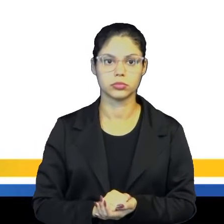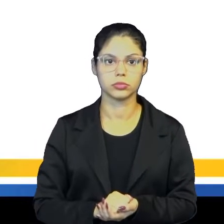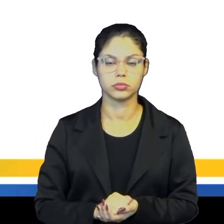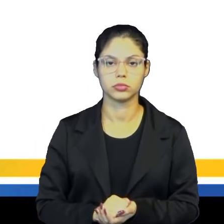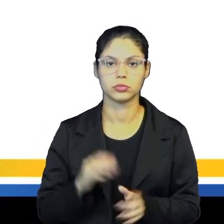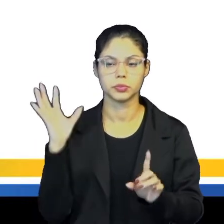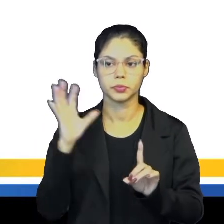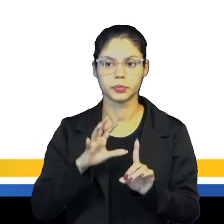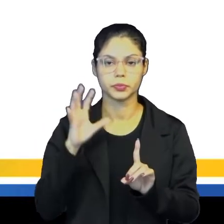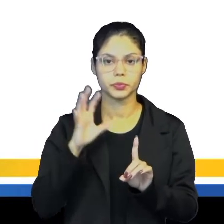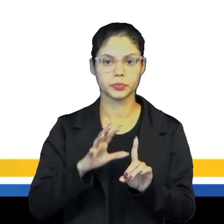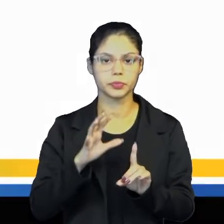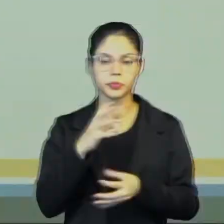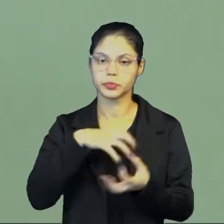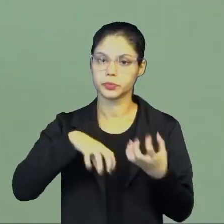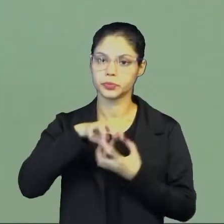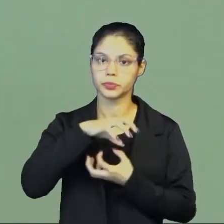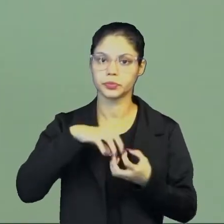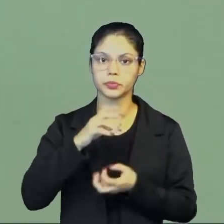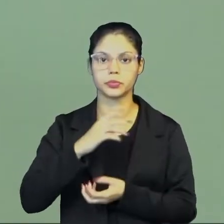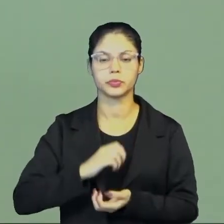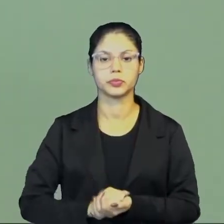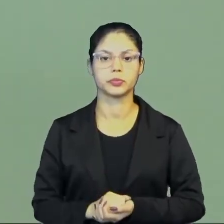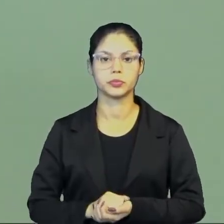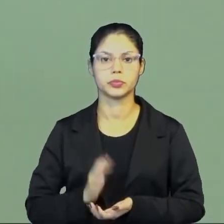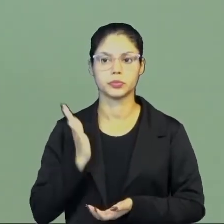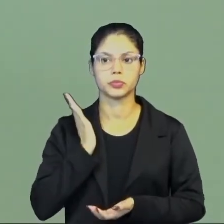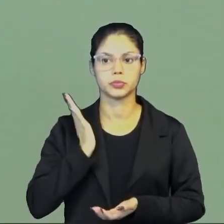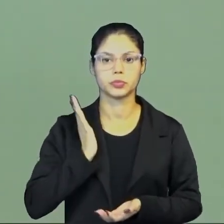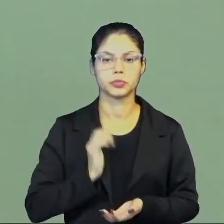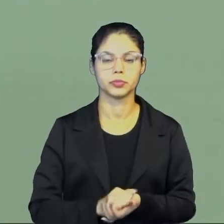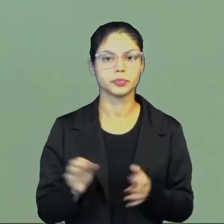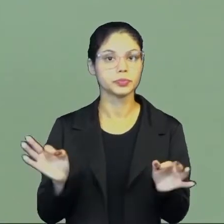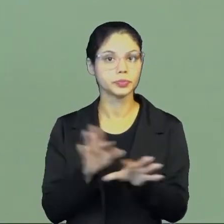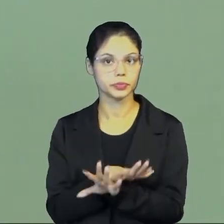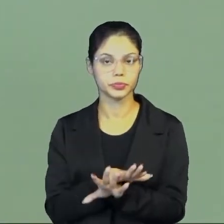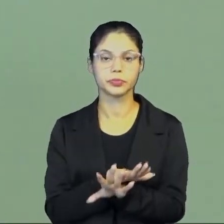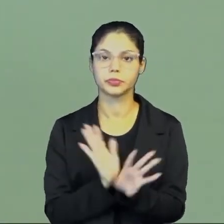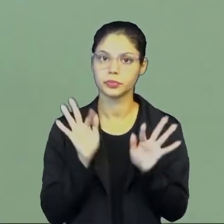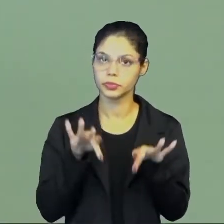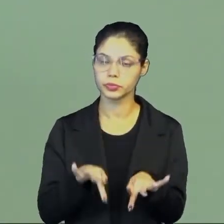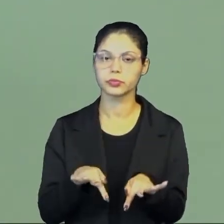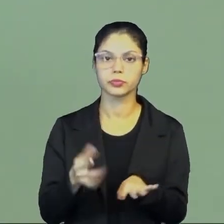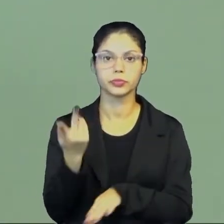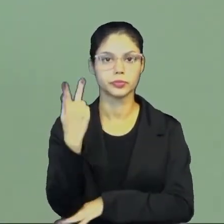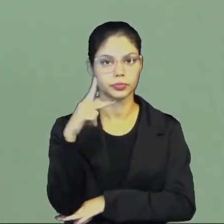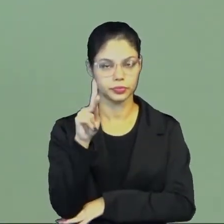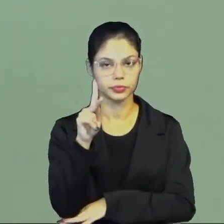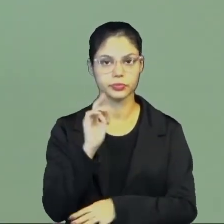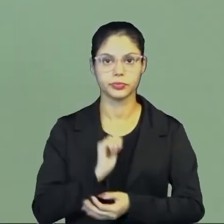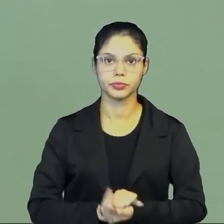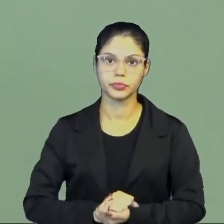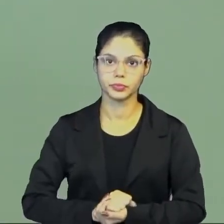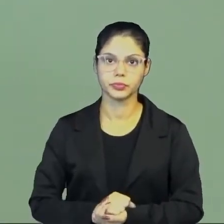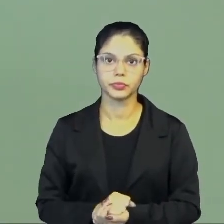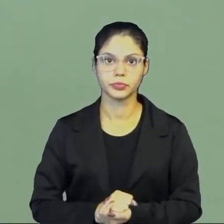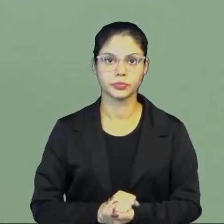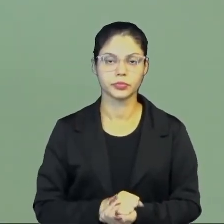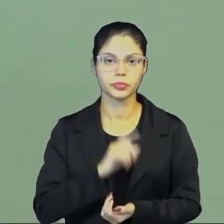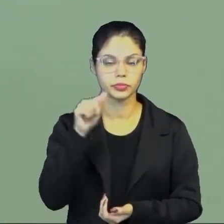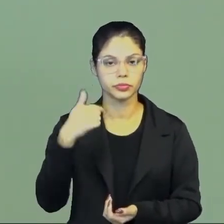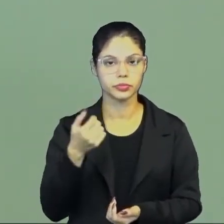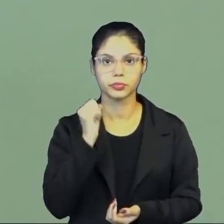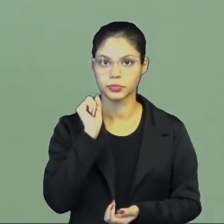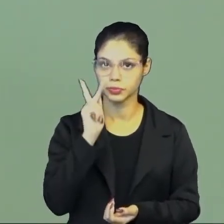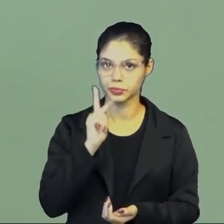e influencia as revoluções burguesas, que acabam dando fim a esse período, mas isso é um assunto para outras